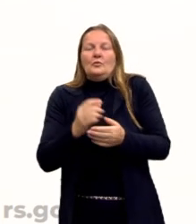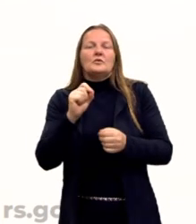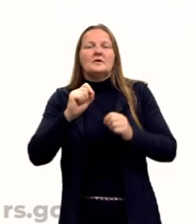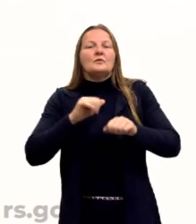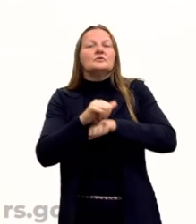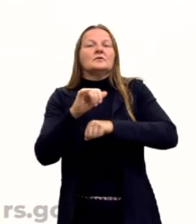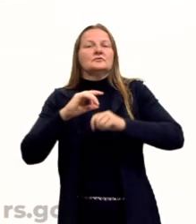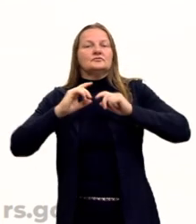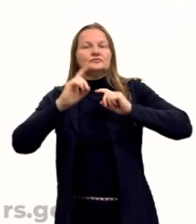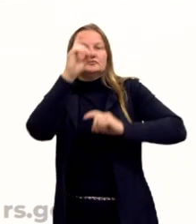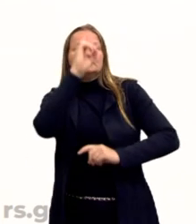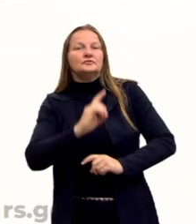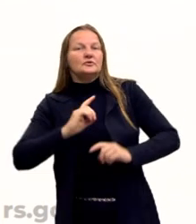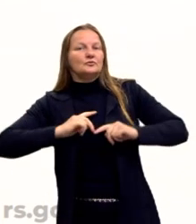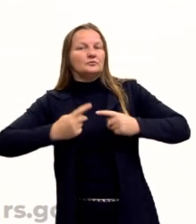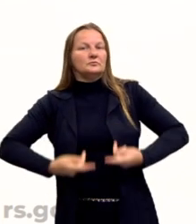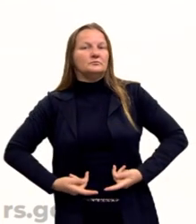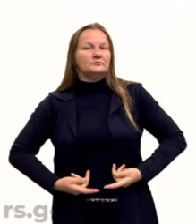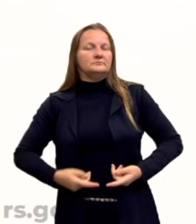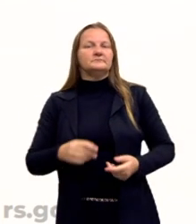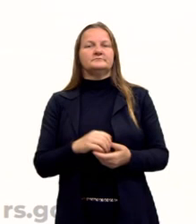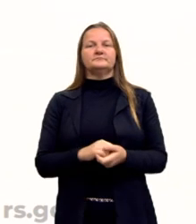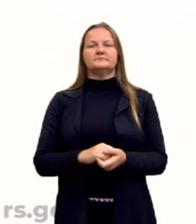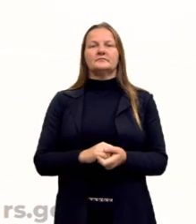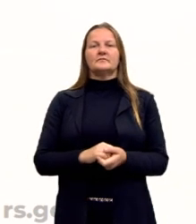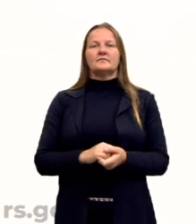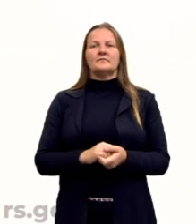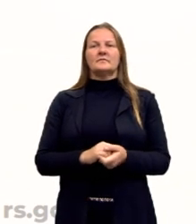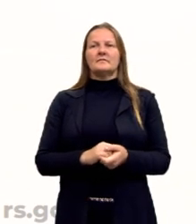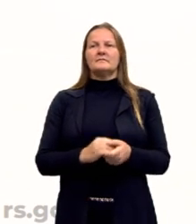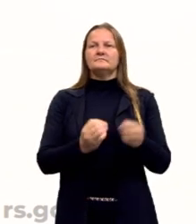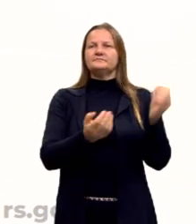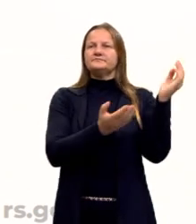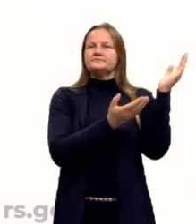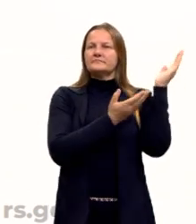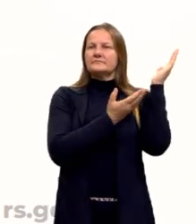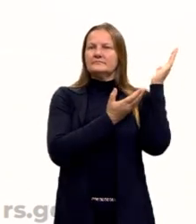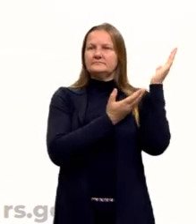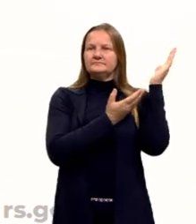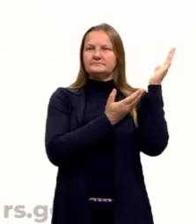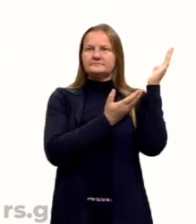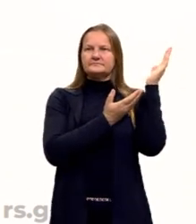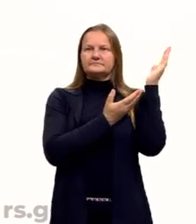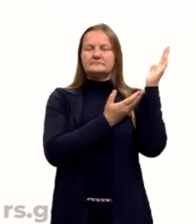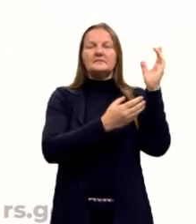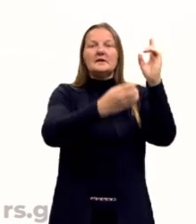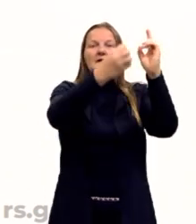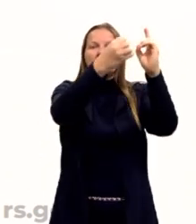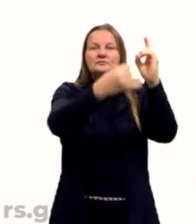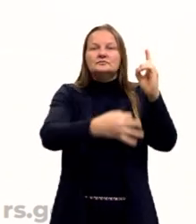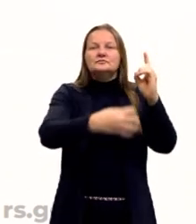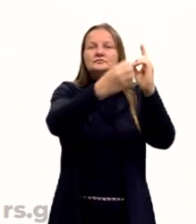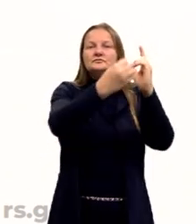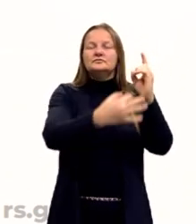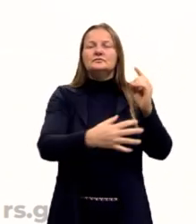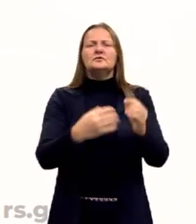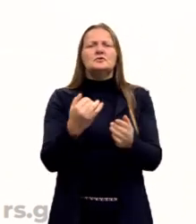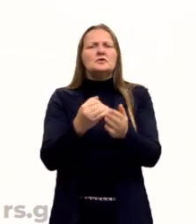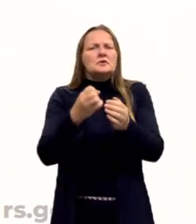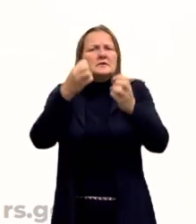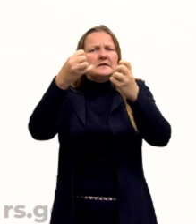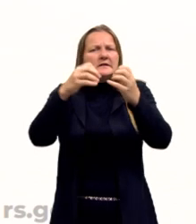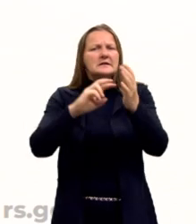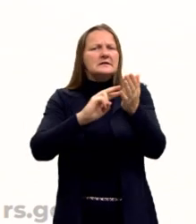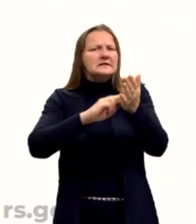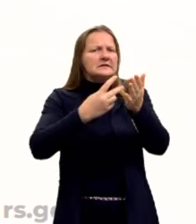direitos humanos, olha só, a Declaração dos Direitos Humanos define os direitos fundamentais do ser humano,